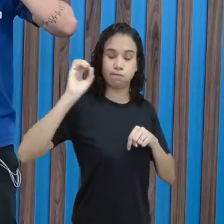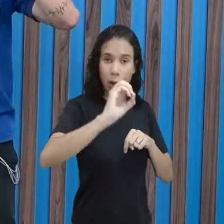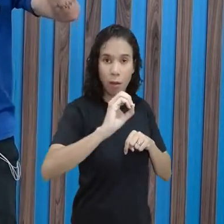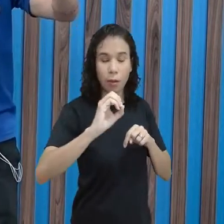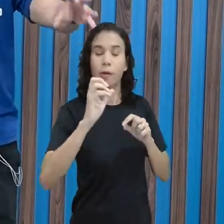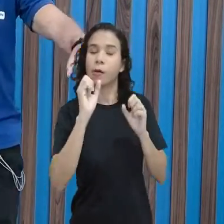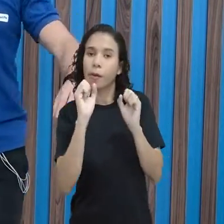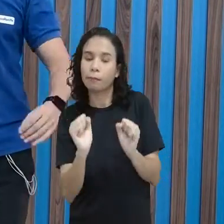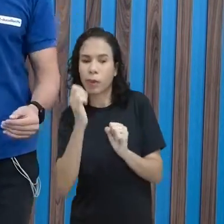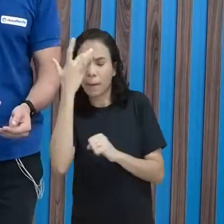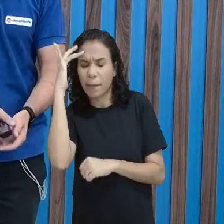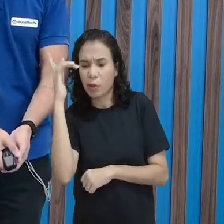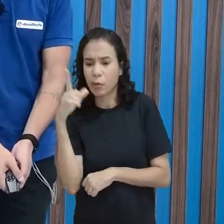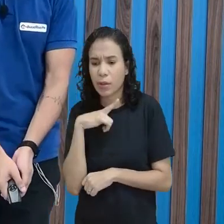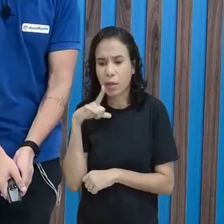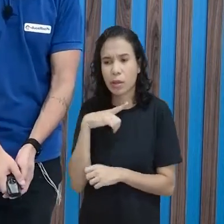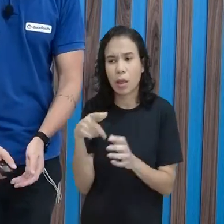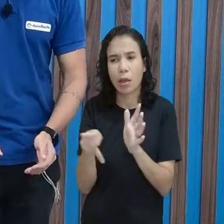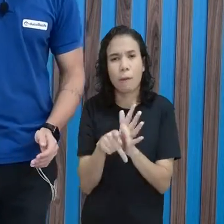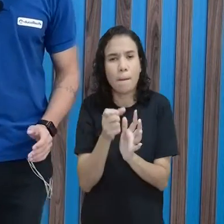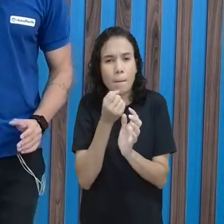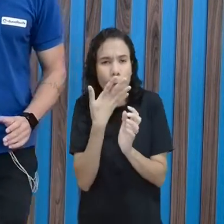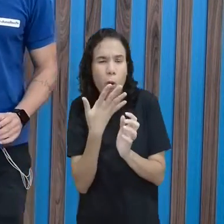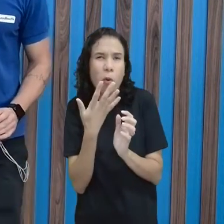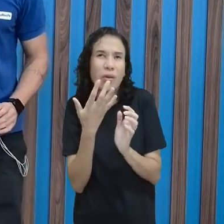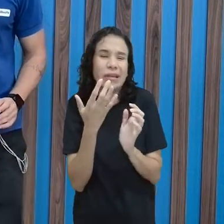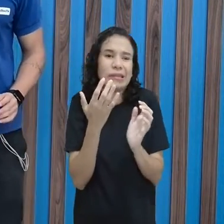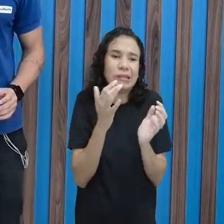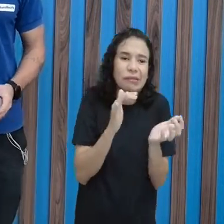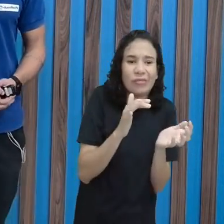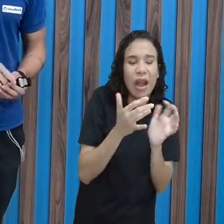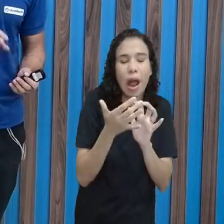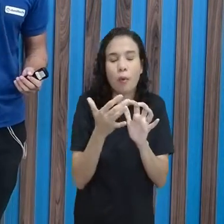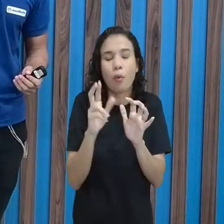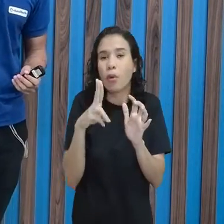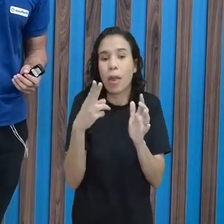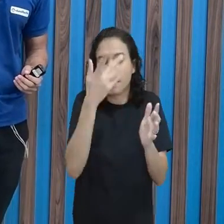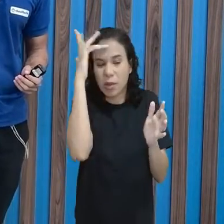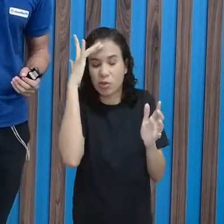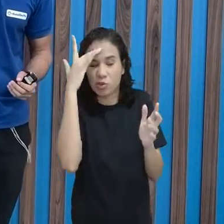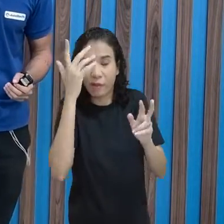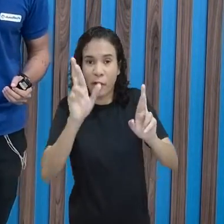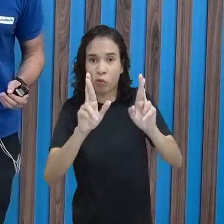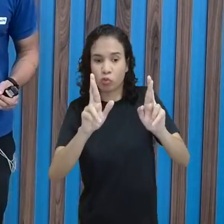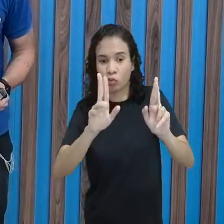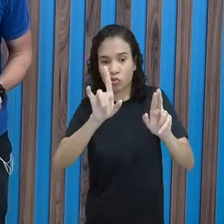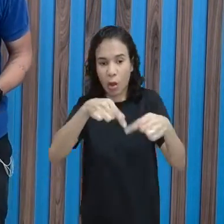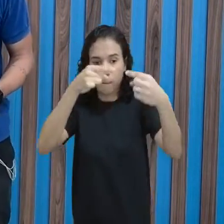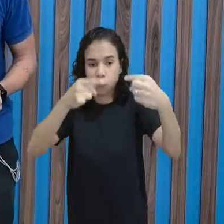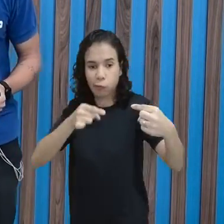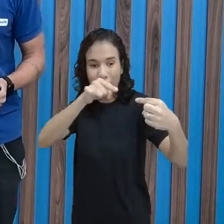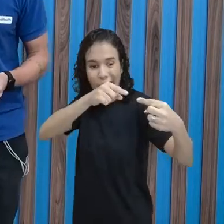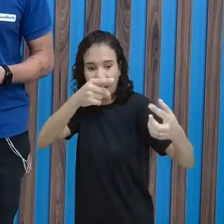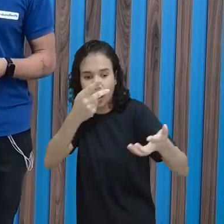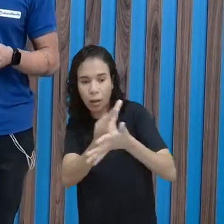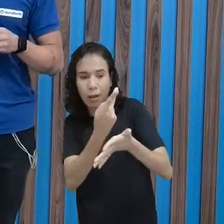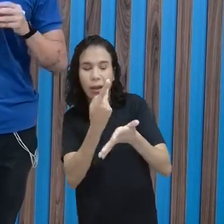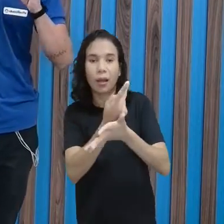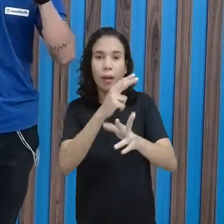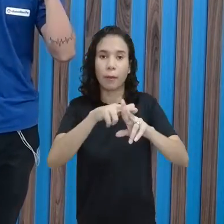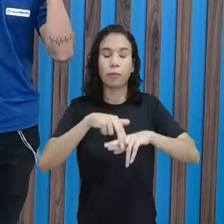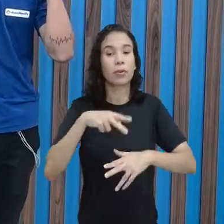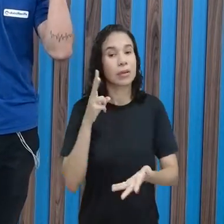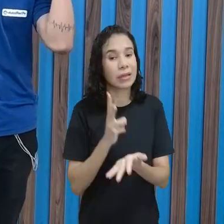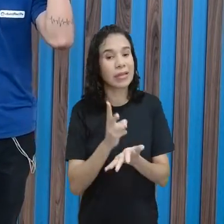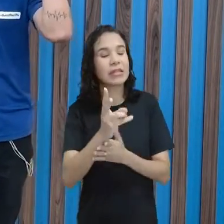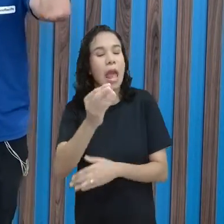repente, no jogador que eu acho que tem um passe não tão bom, né? Ou numa área que eu acho que é mais difícil de alguém chegar. Então, eu sempre